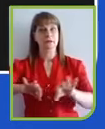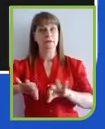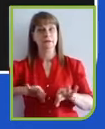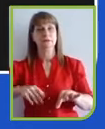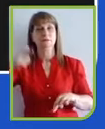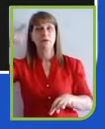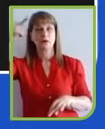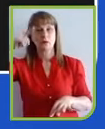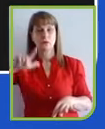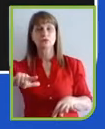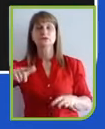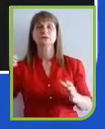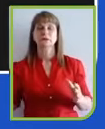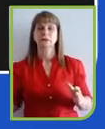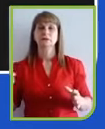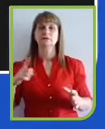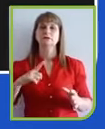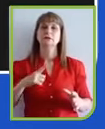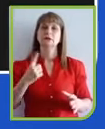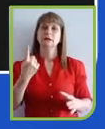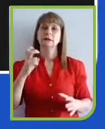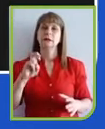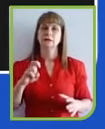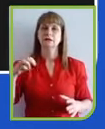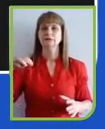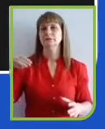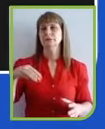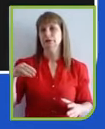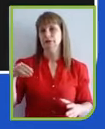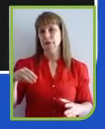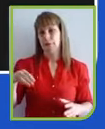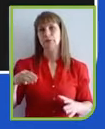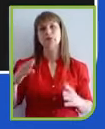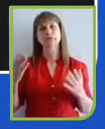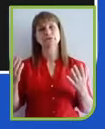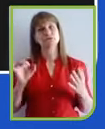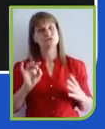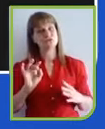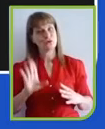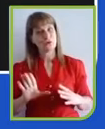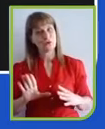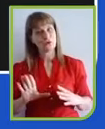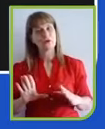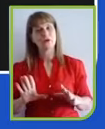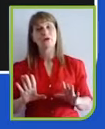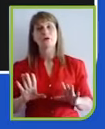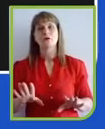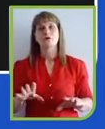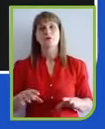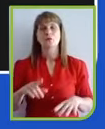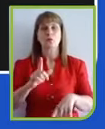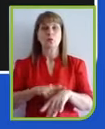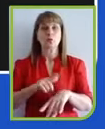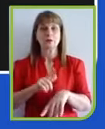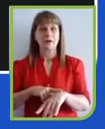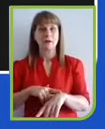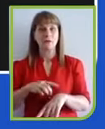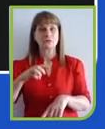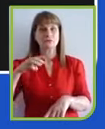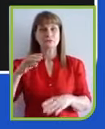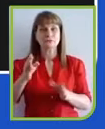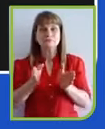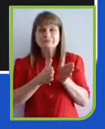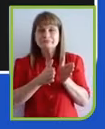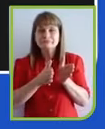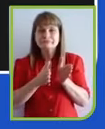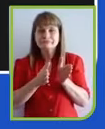minutos, e eu pediria para que vocês fossem rigorosos aqui no tempo, até 30 minutos, até 15 minutos,